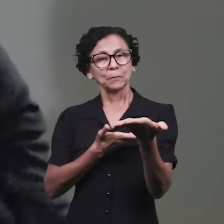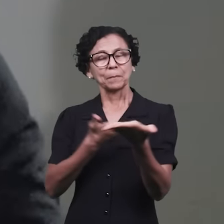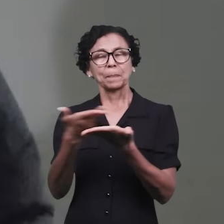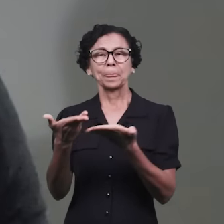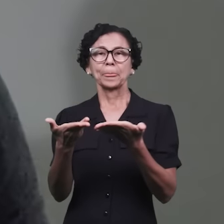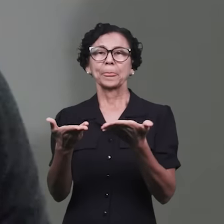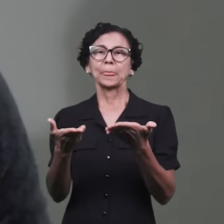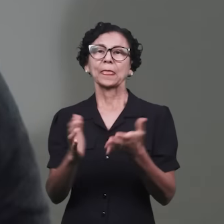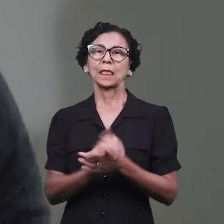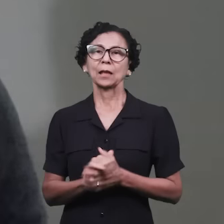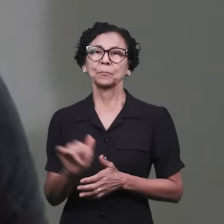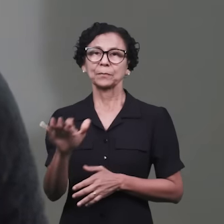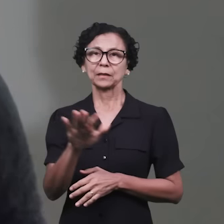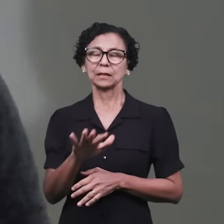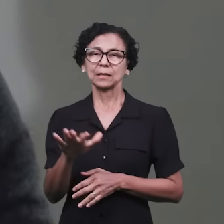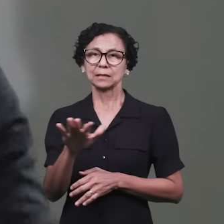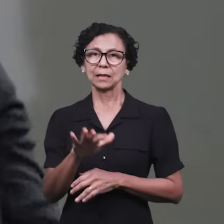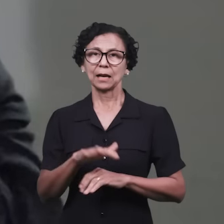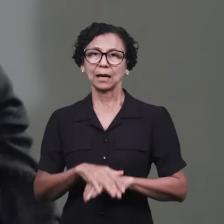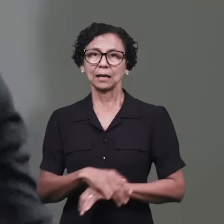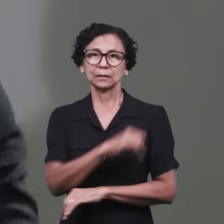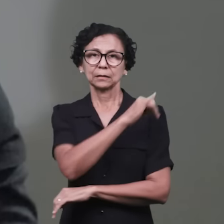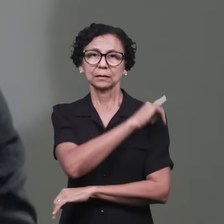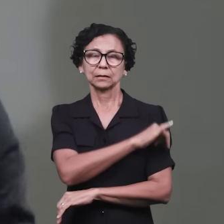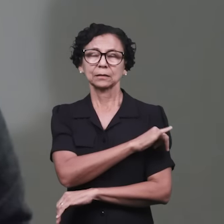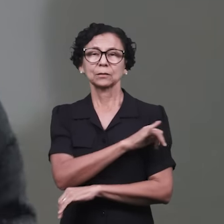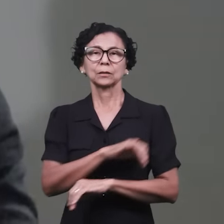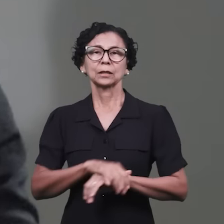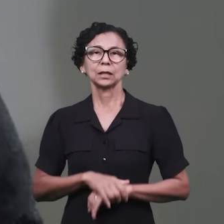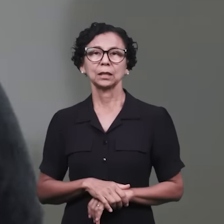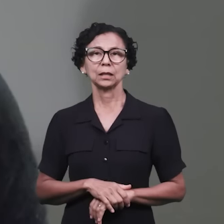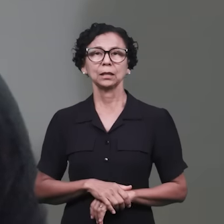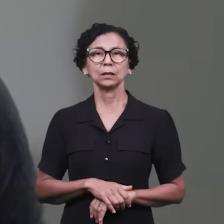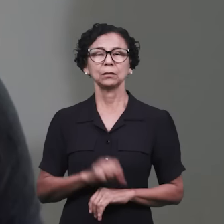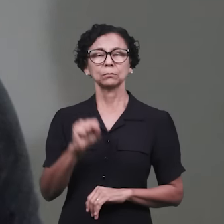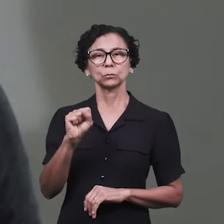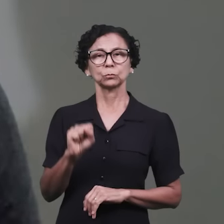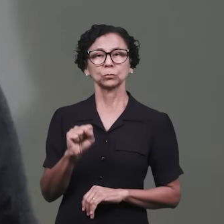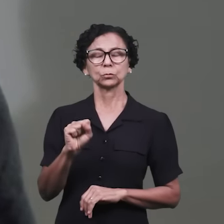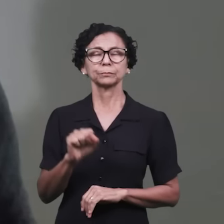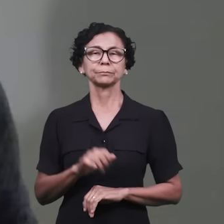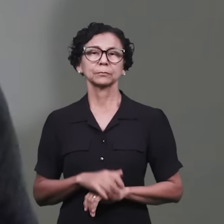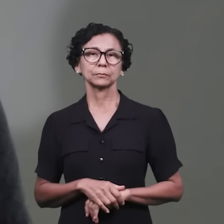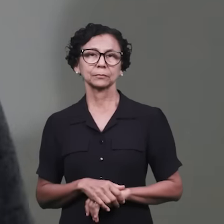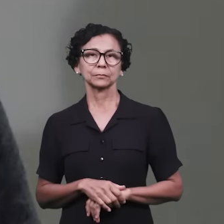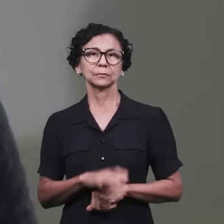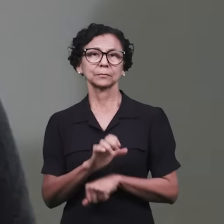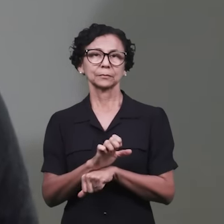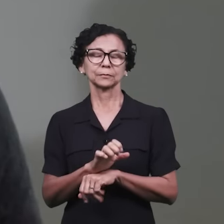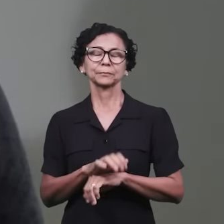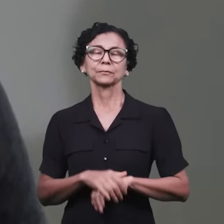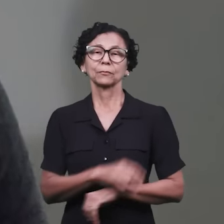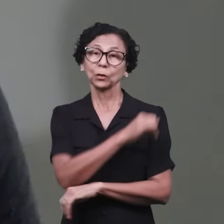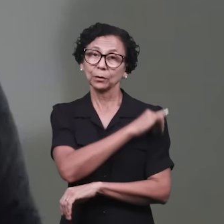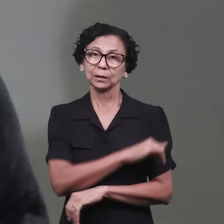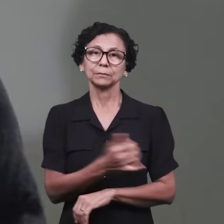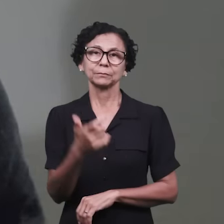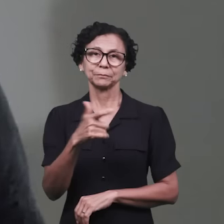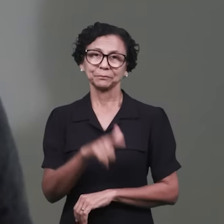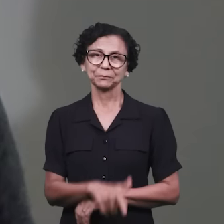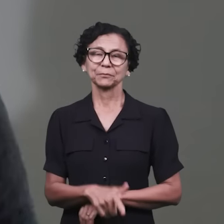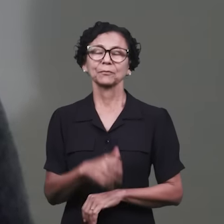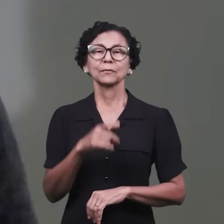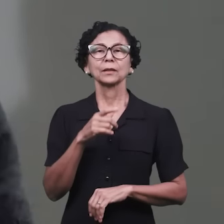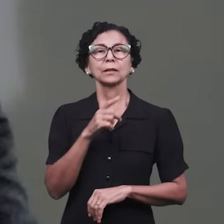as informações da área de Barra Mansa, que faz parte da região sul fluminense 1, no estado do Rio de Janeiro. Nós